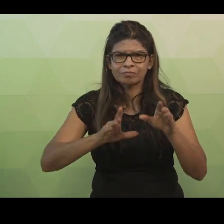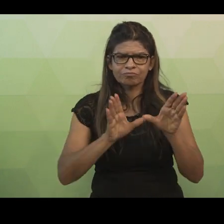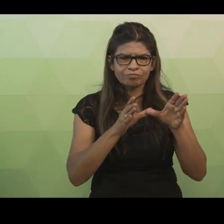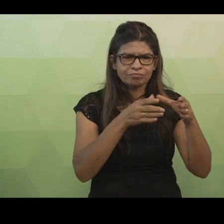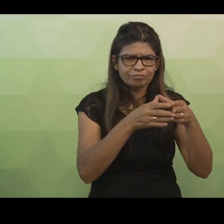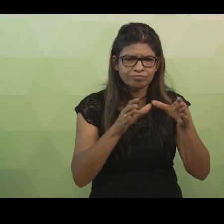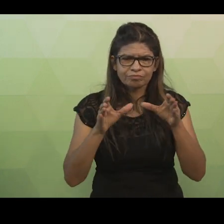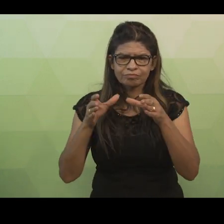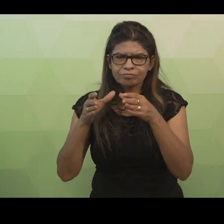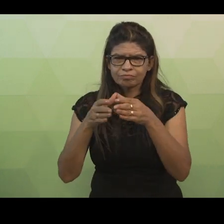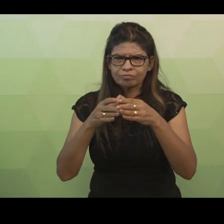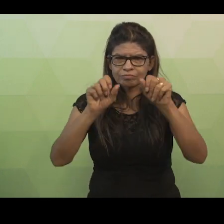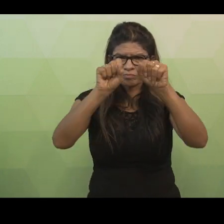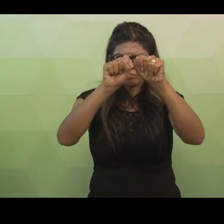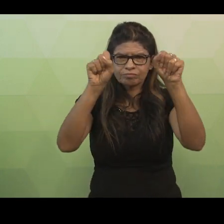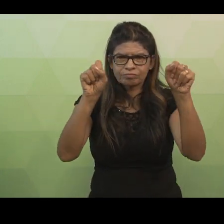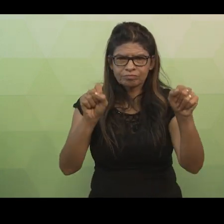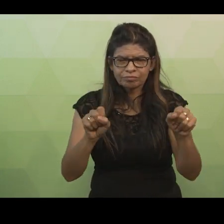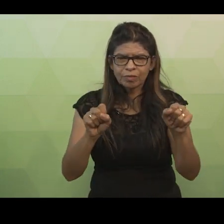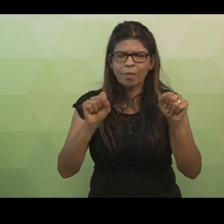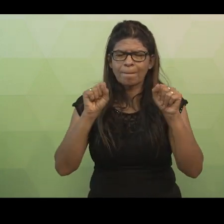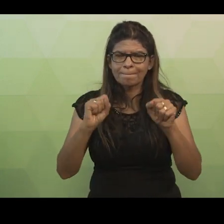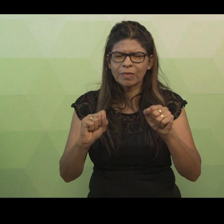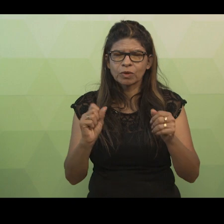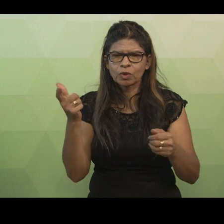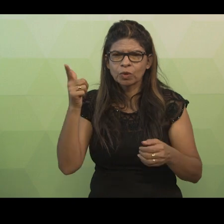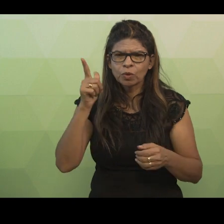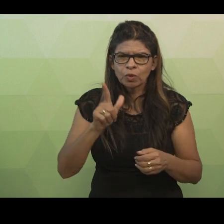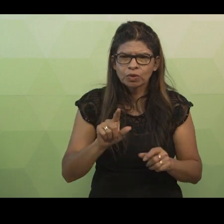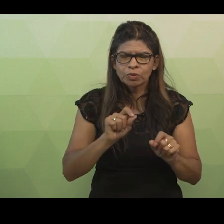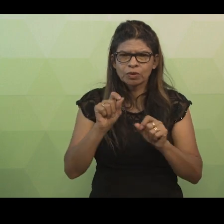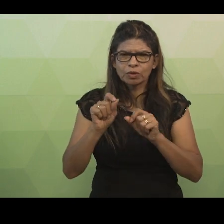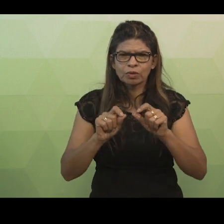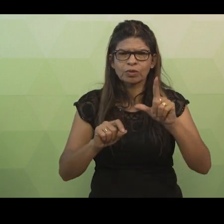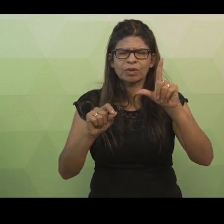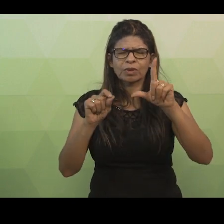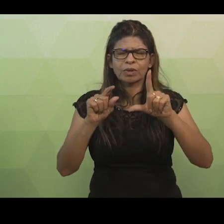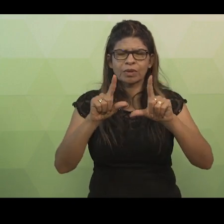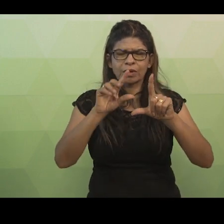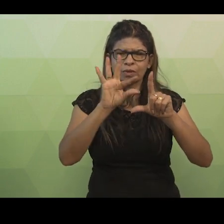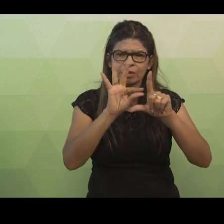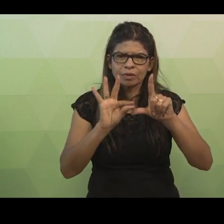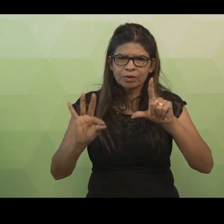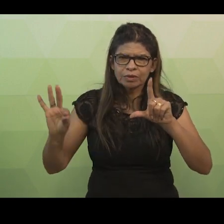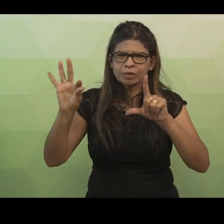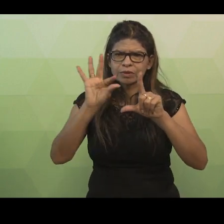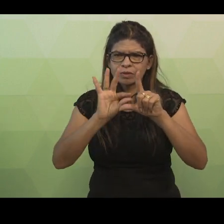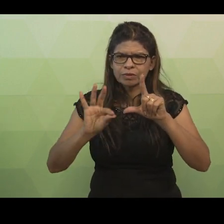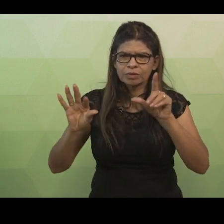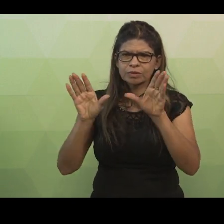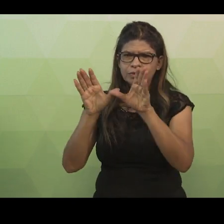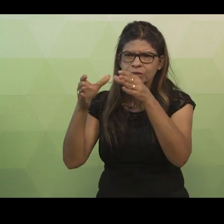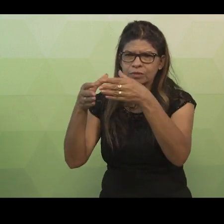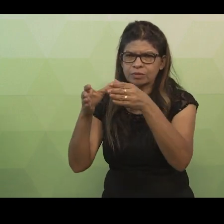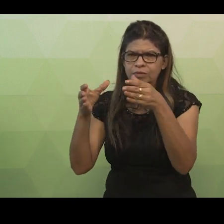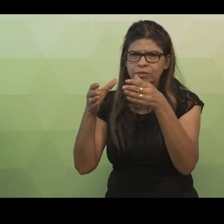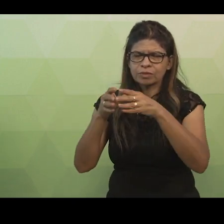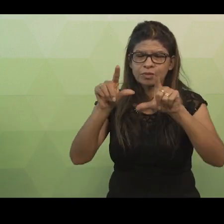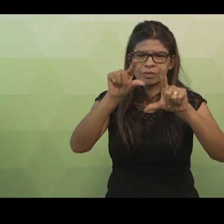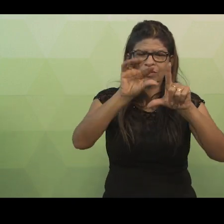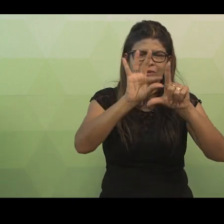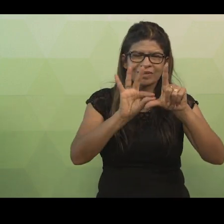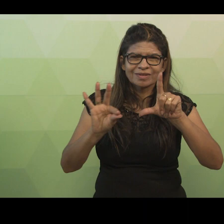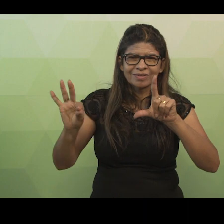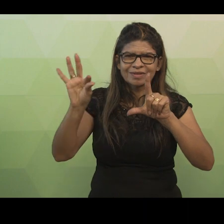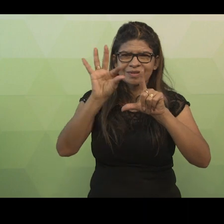sistema, podemos então construir o diagrama de classes com base nos conceitos que estudamos. Vamos ver um exemplo do diagrama de